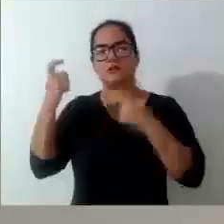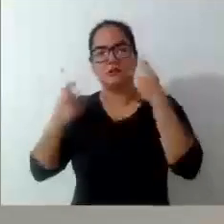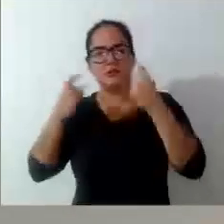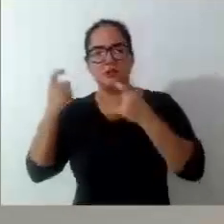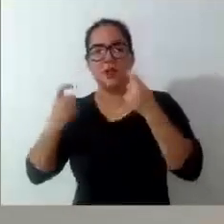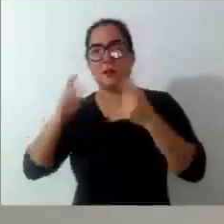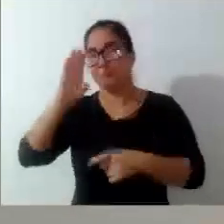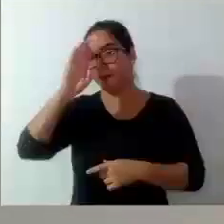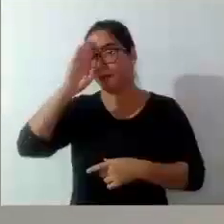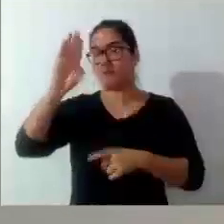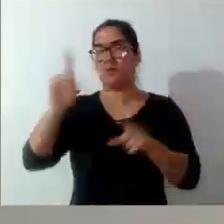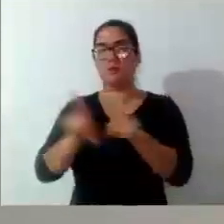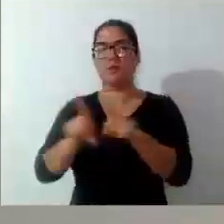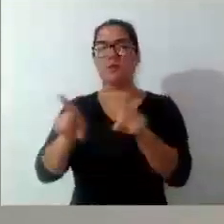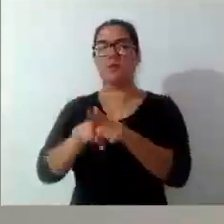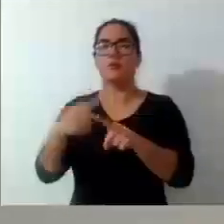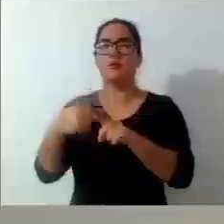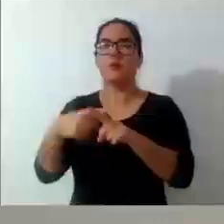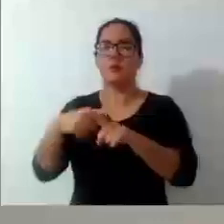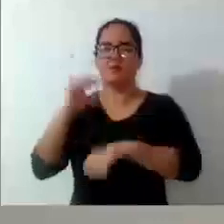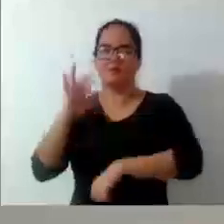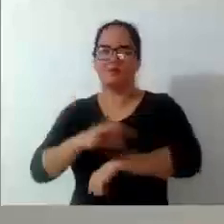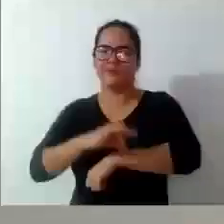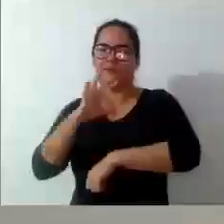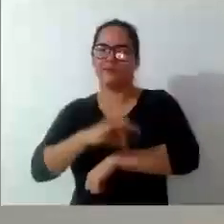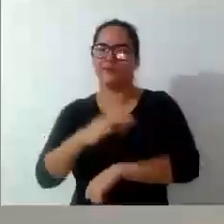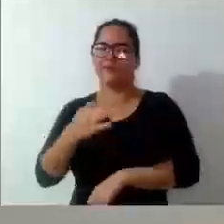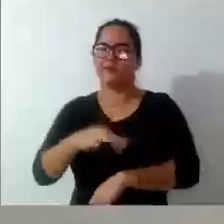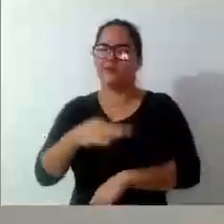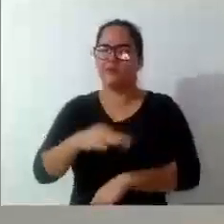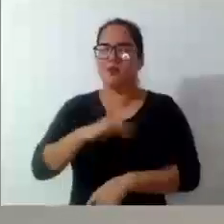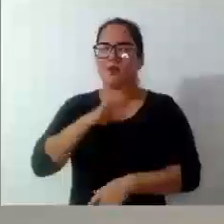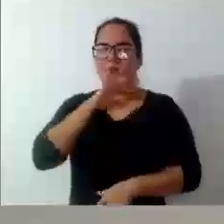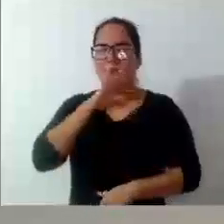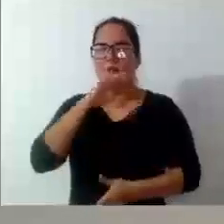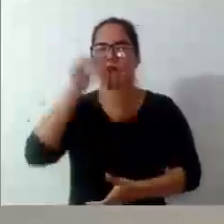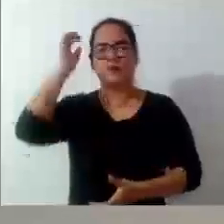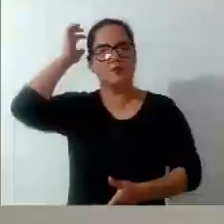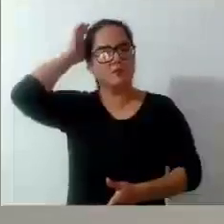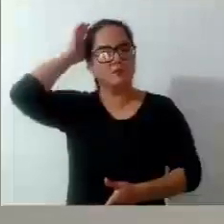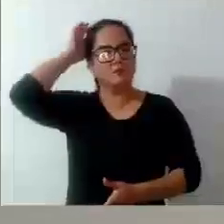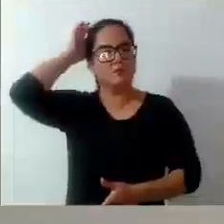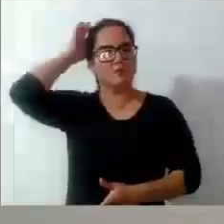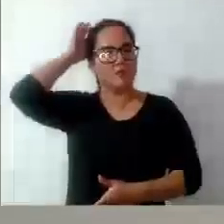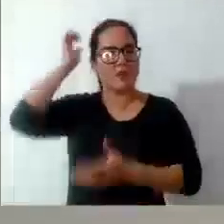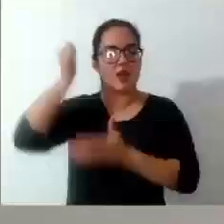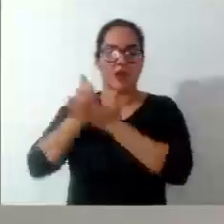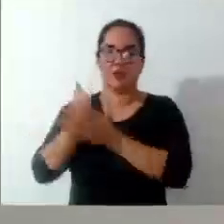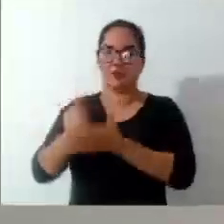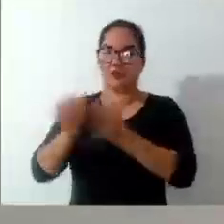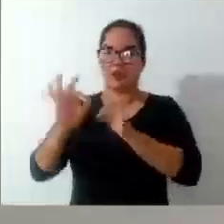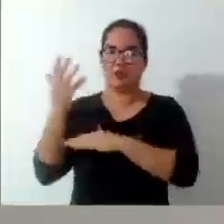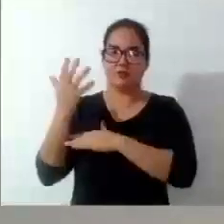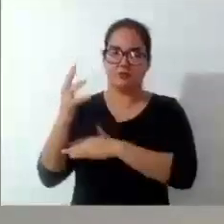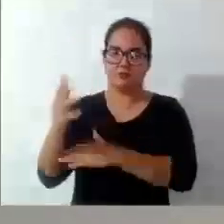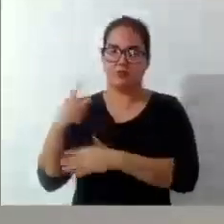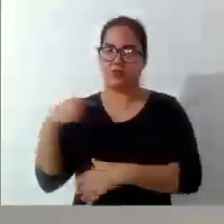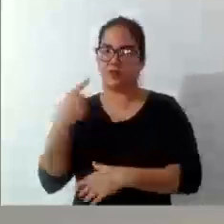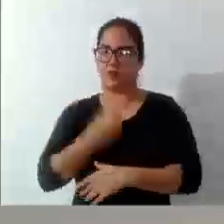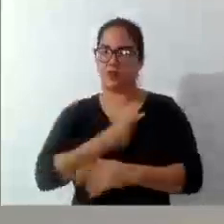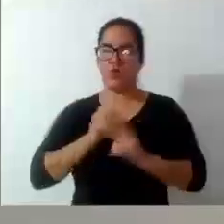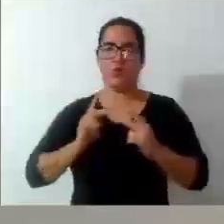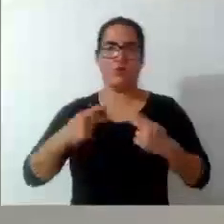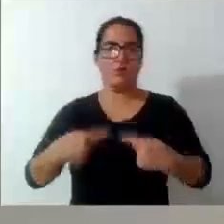porque os mosquitos borrachudos não trazem benefício algum para a natureza, para nós, seres humanos, pelo contrário, só